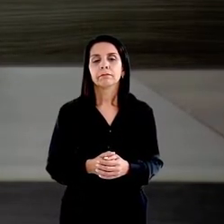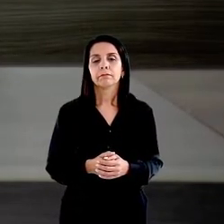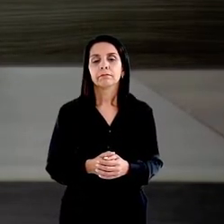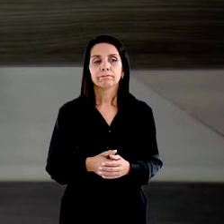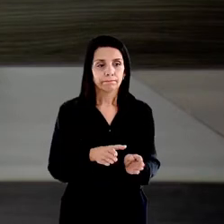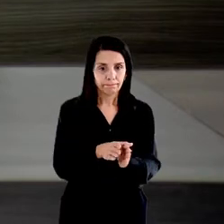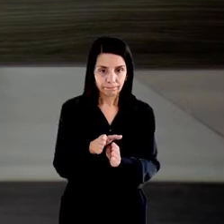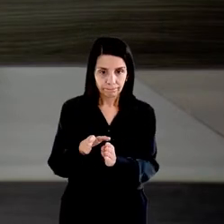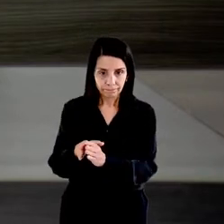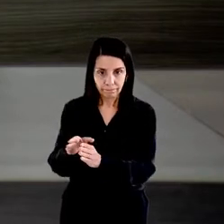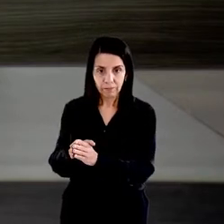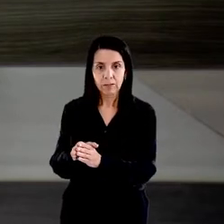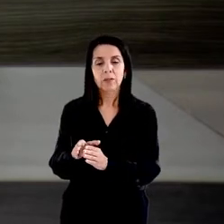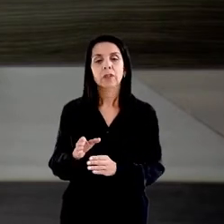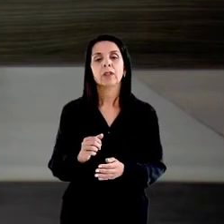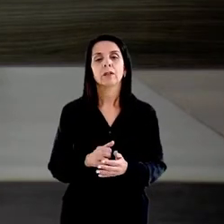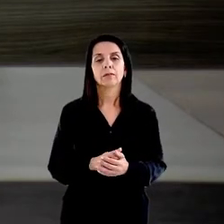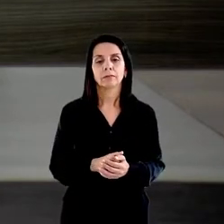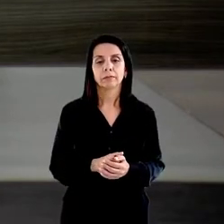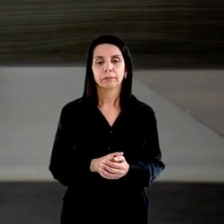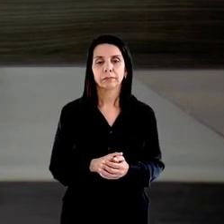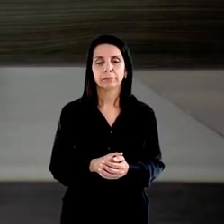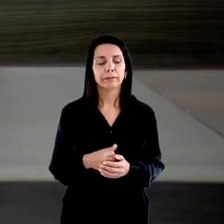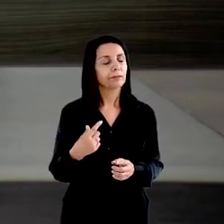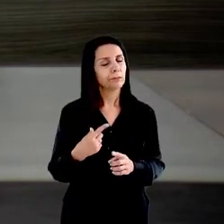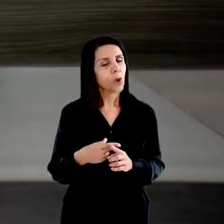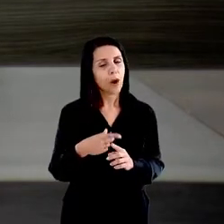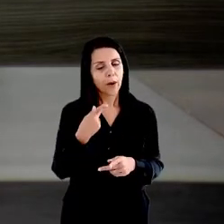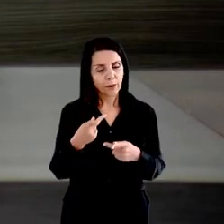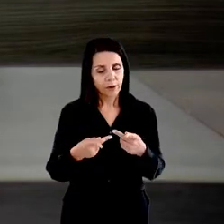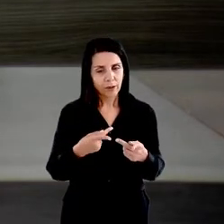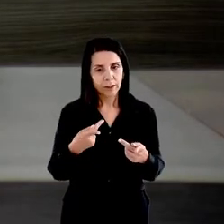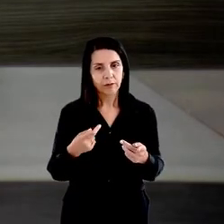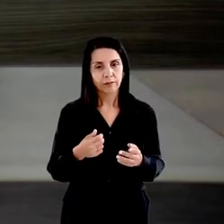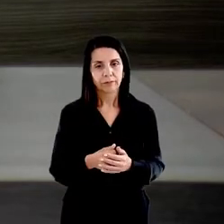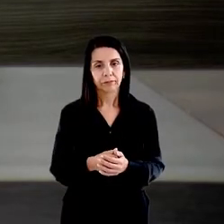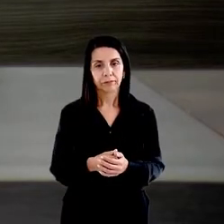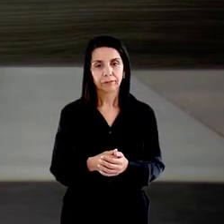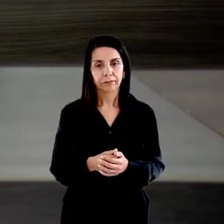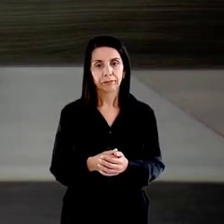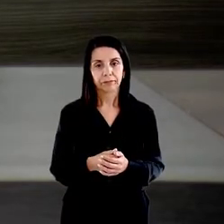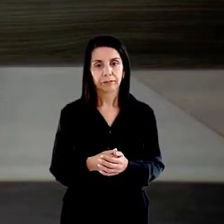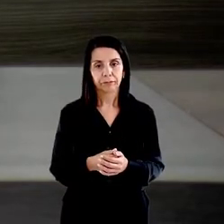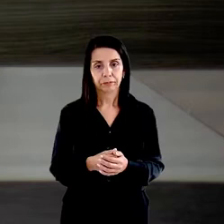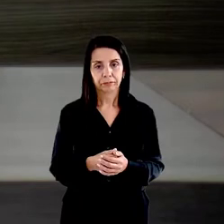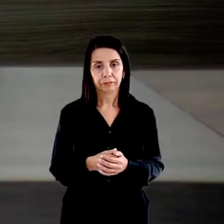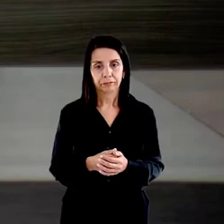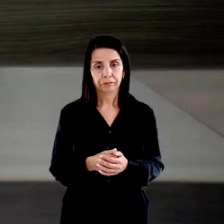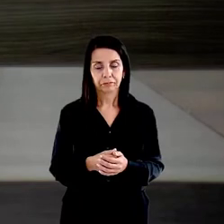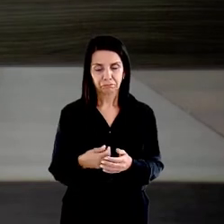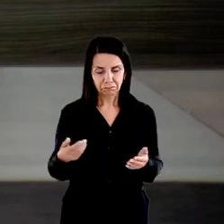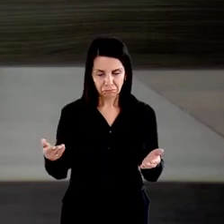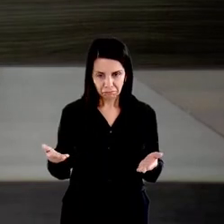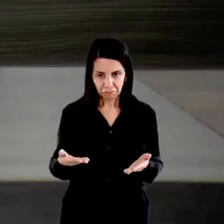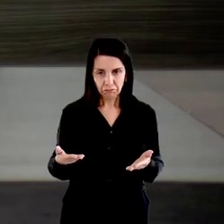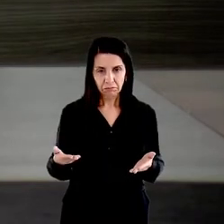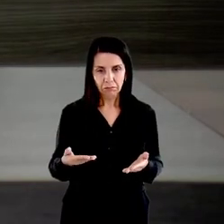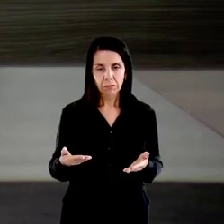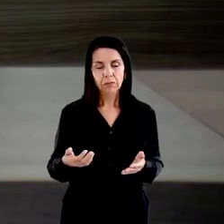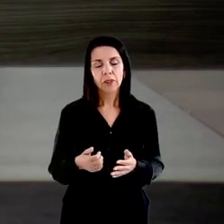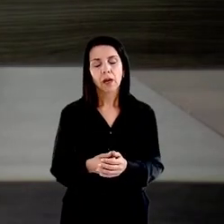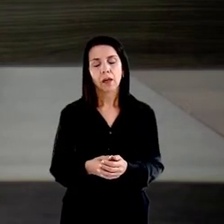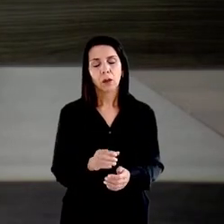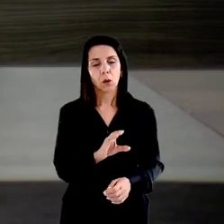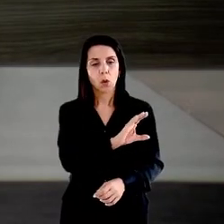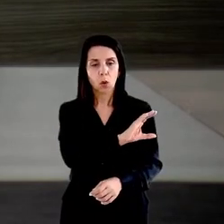Corregedoria do Conselho Nacional. E por que eu digo isso? Recentemente, pedi, na condição de coordenador do